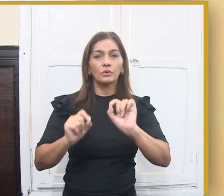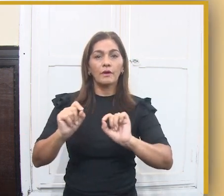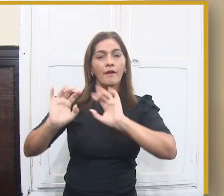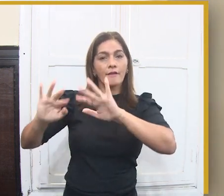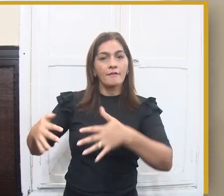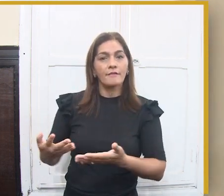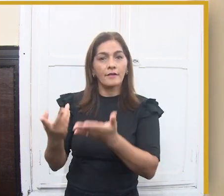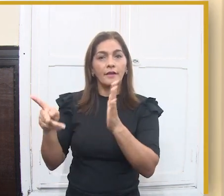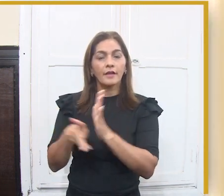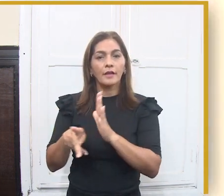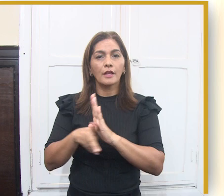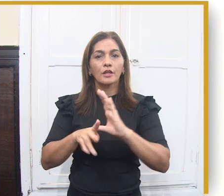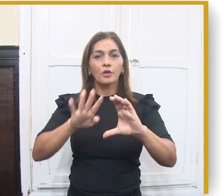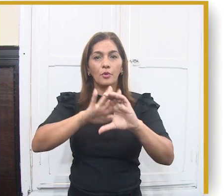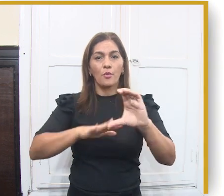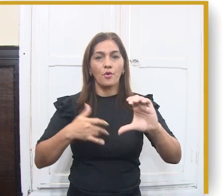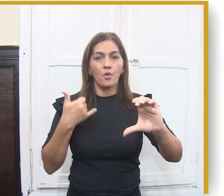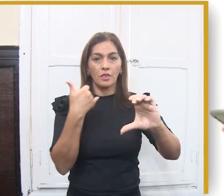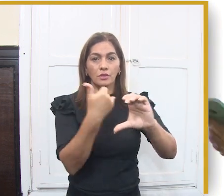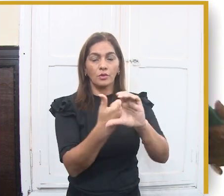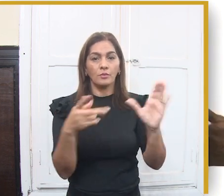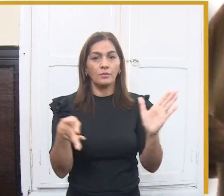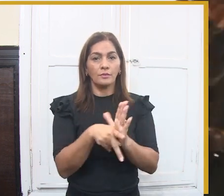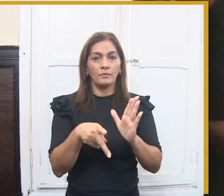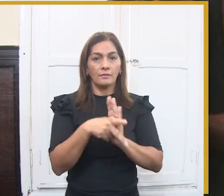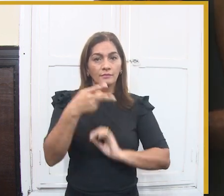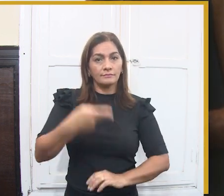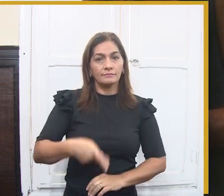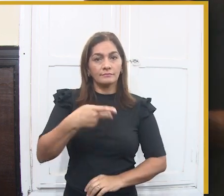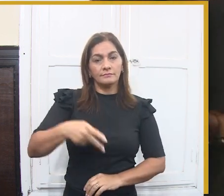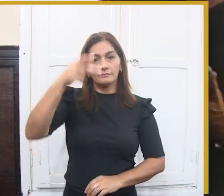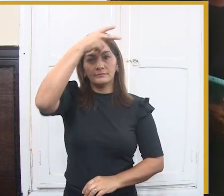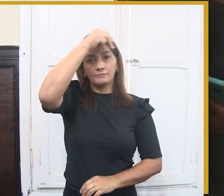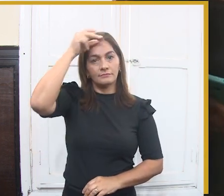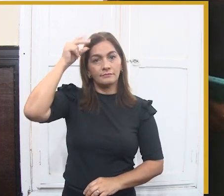também do passado. Bom,